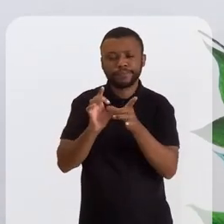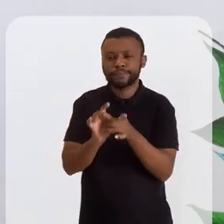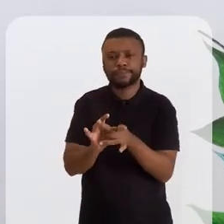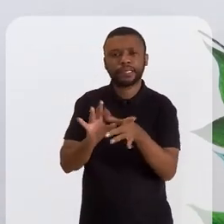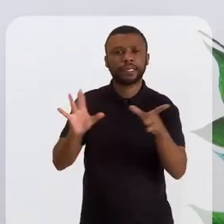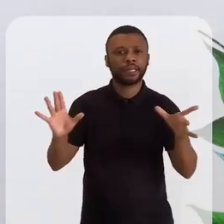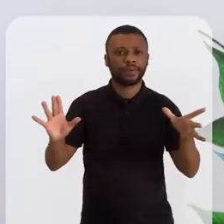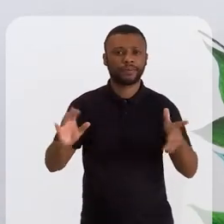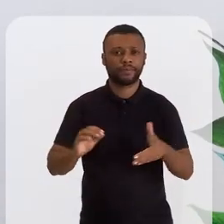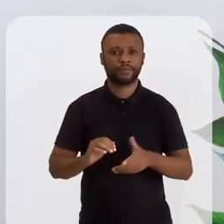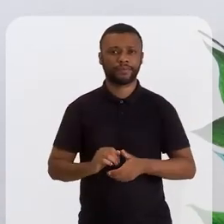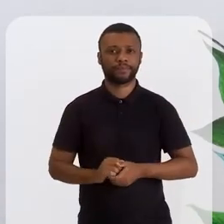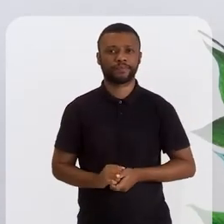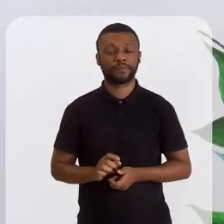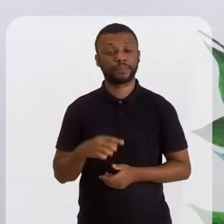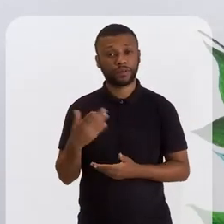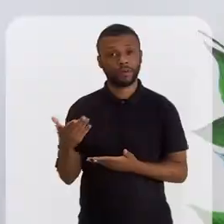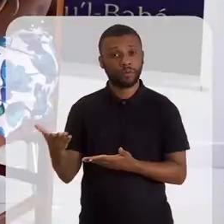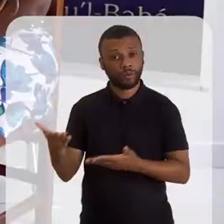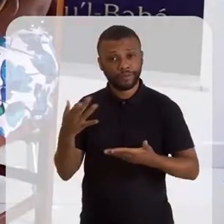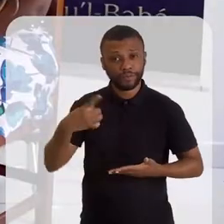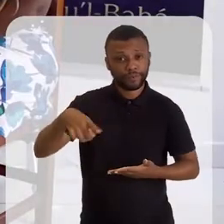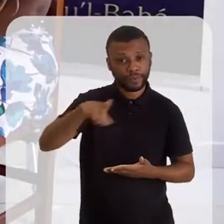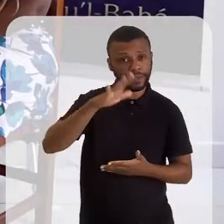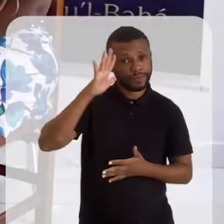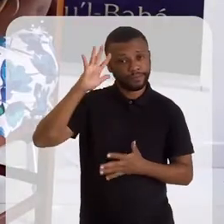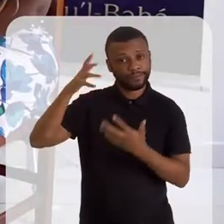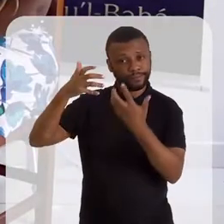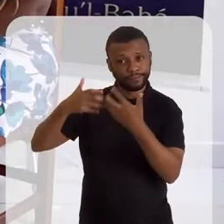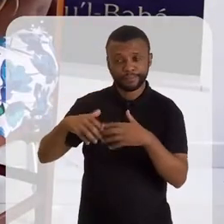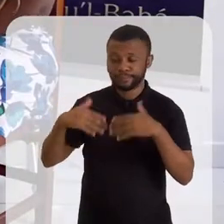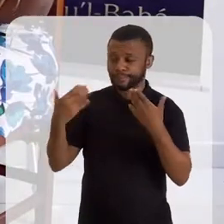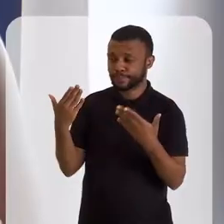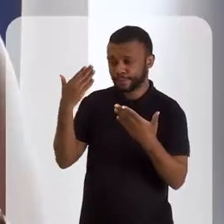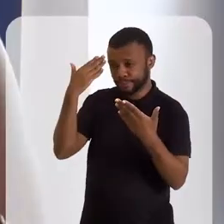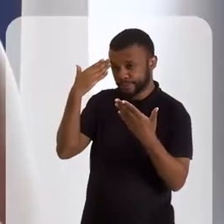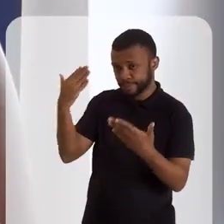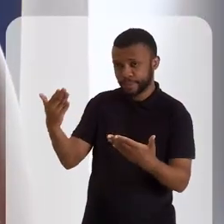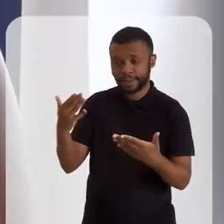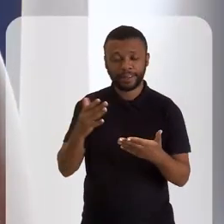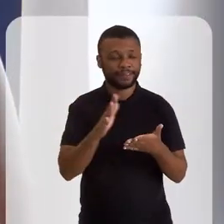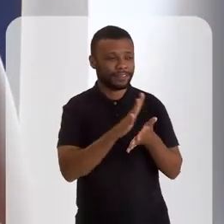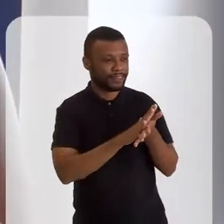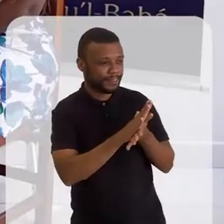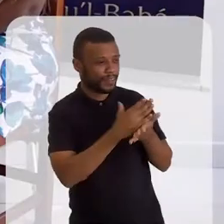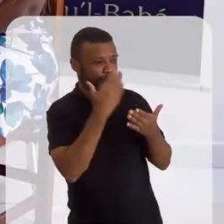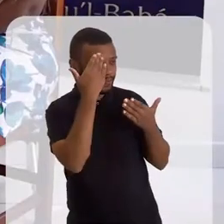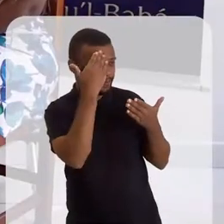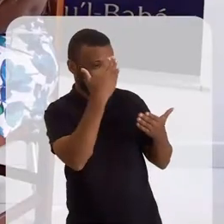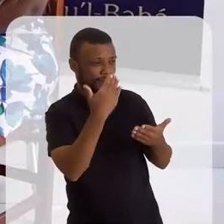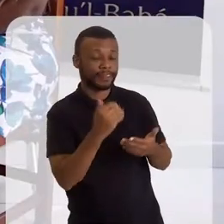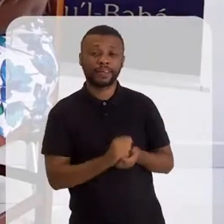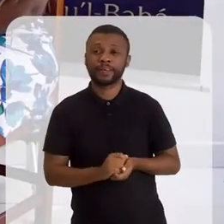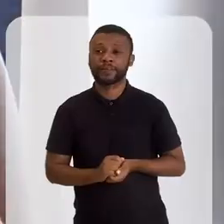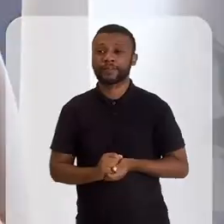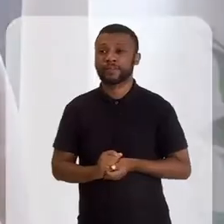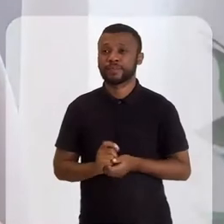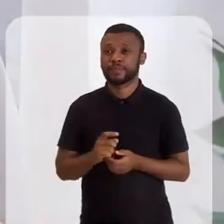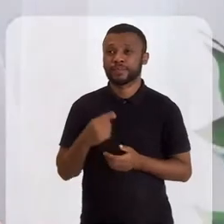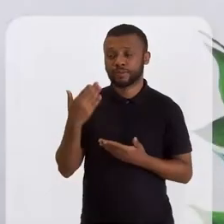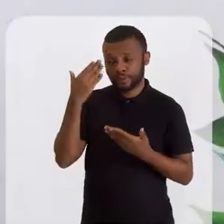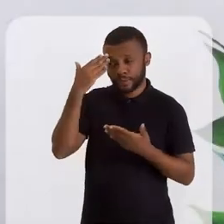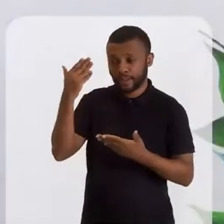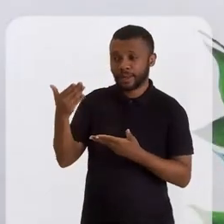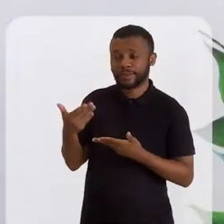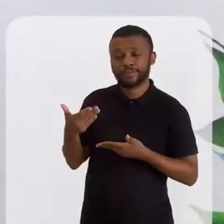no próximo programa da Expo Religião, aqui, na TV Alérgica, o canal do povo. E